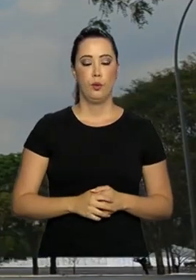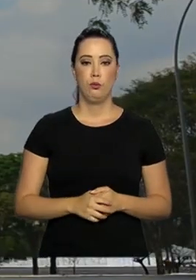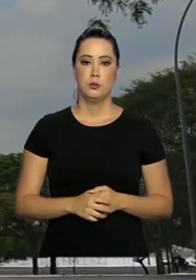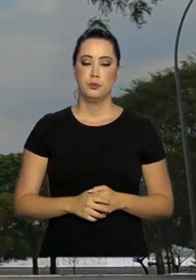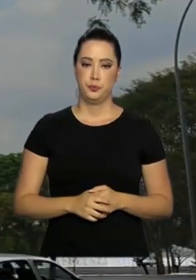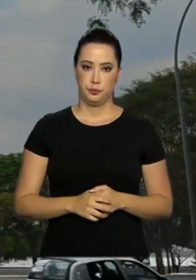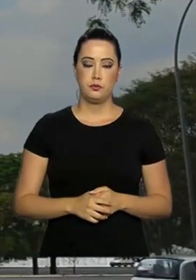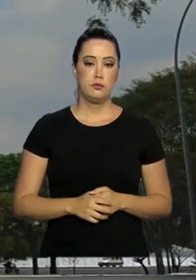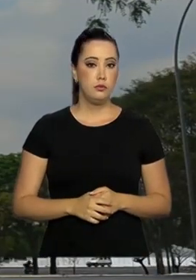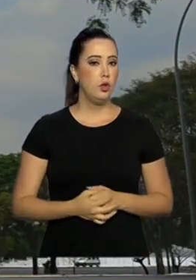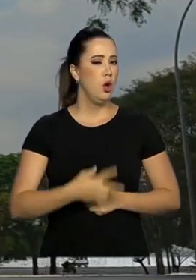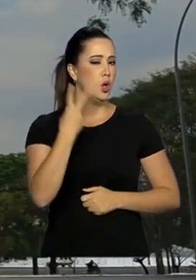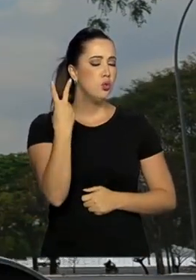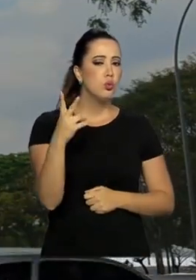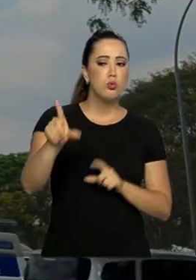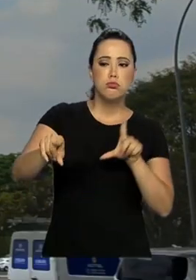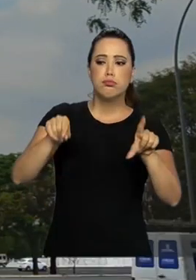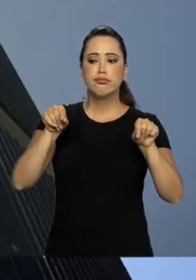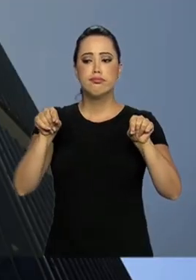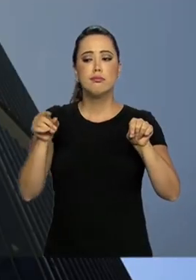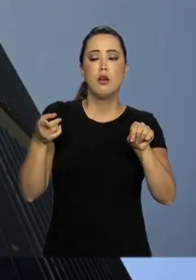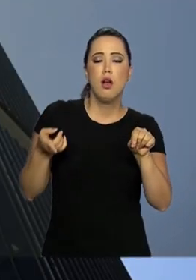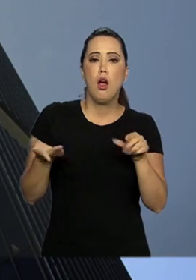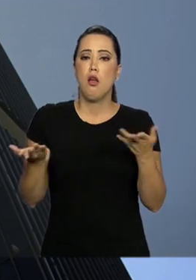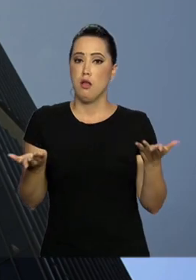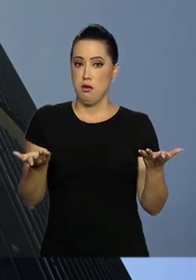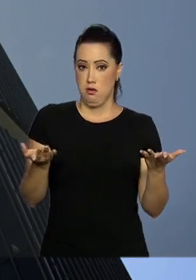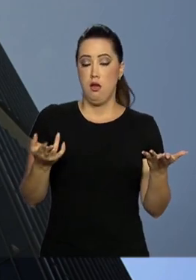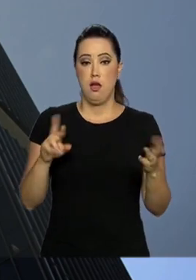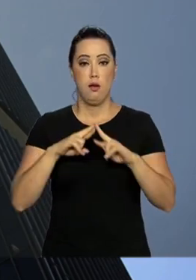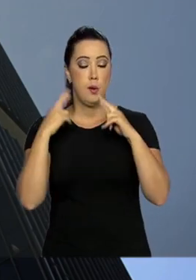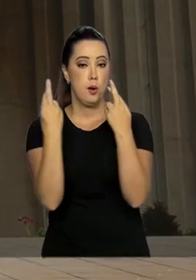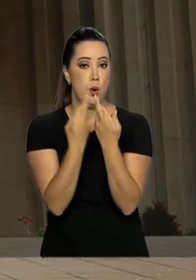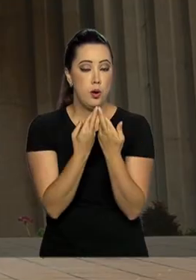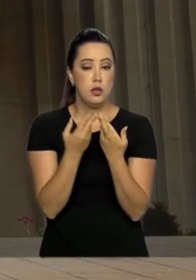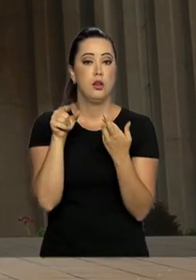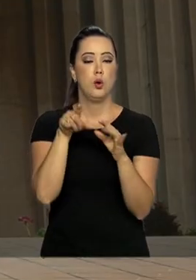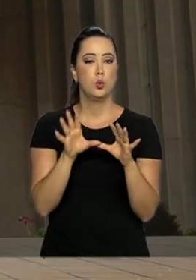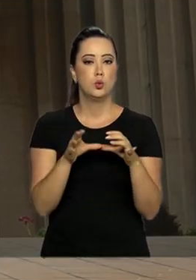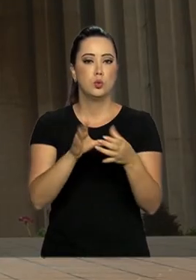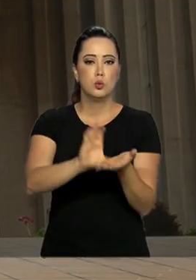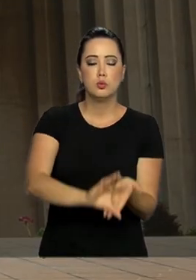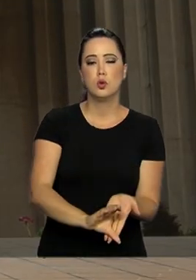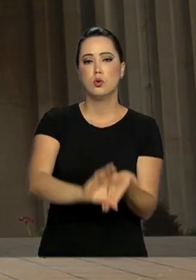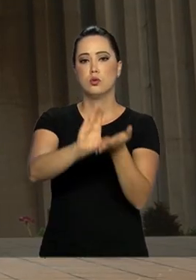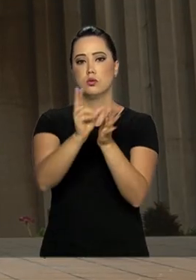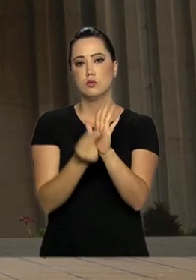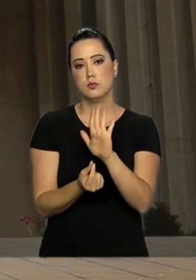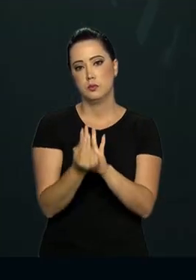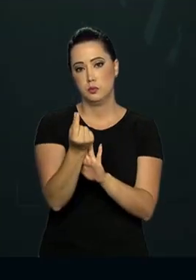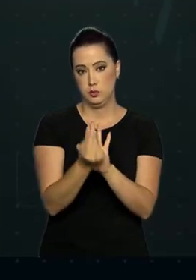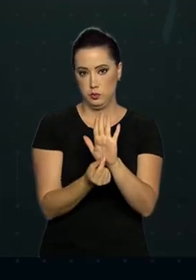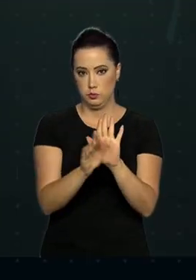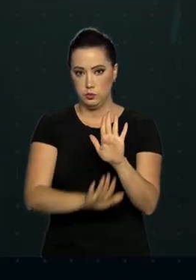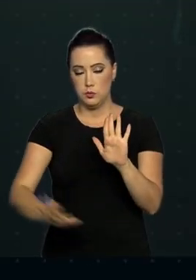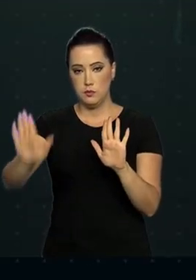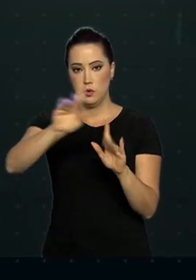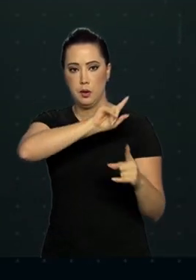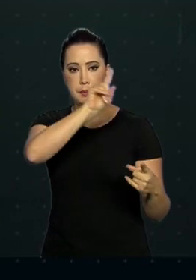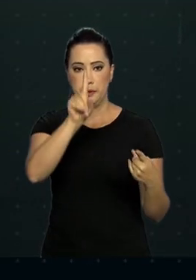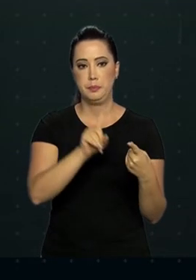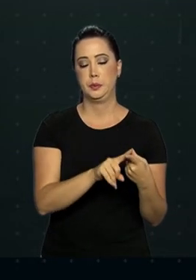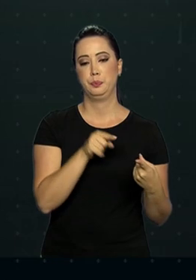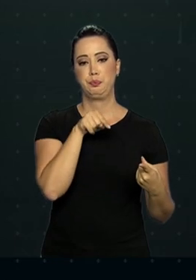As duas decisões foram tomadas em reunião extraordinária do Conselho Monetário Nacional. A primeira